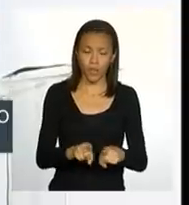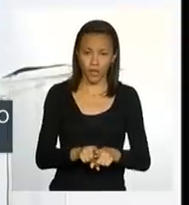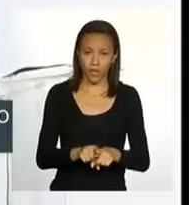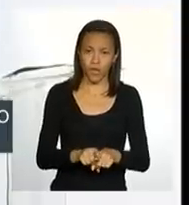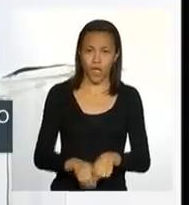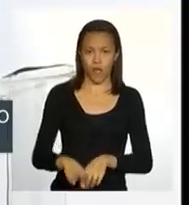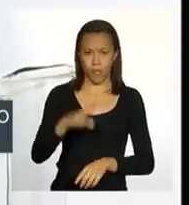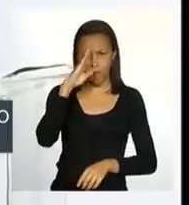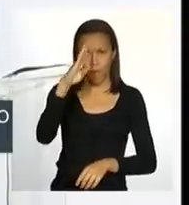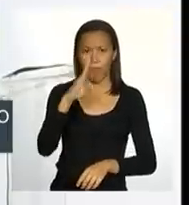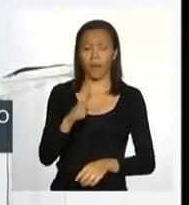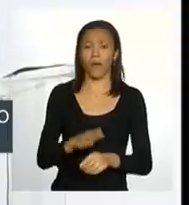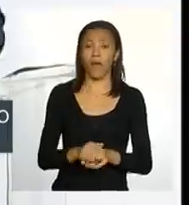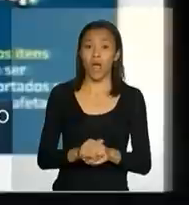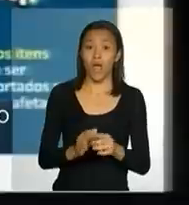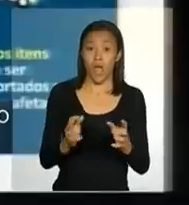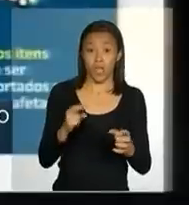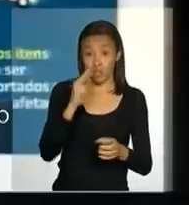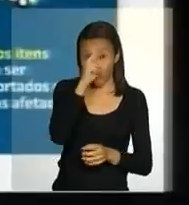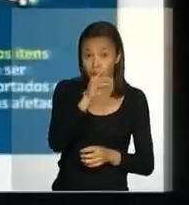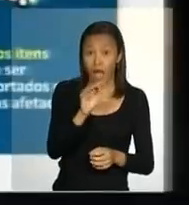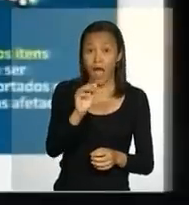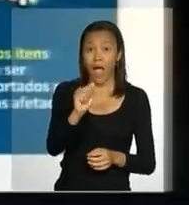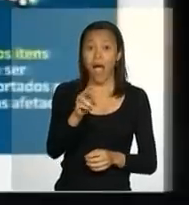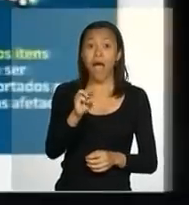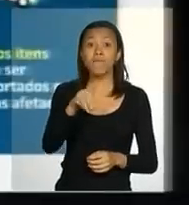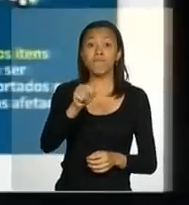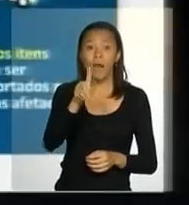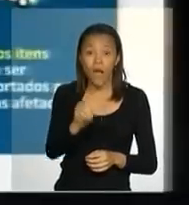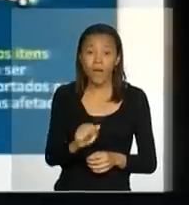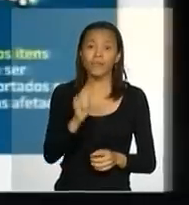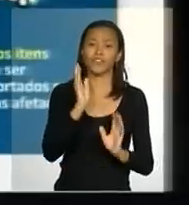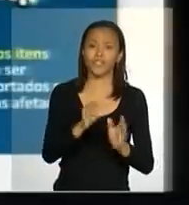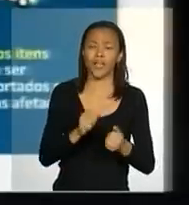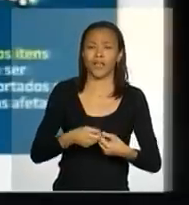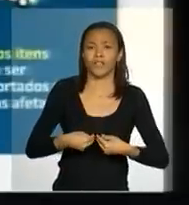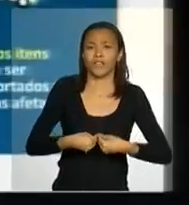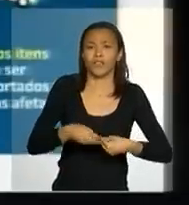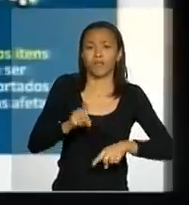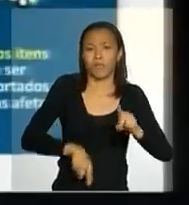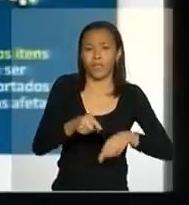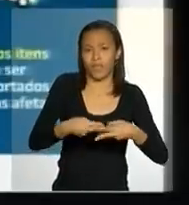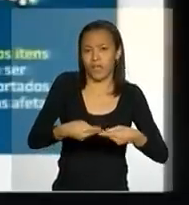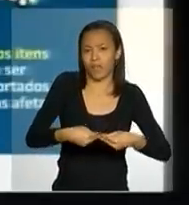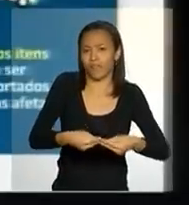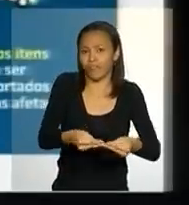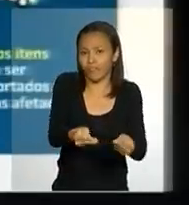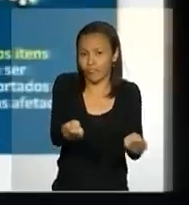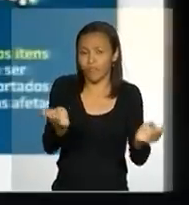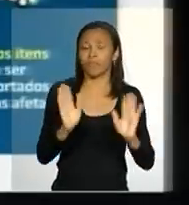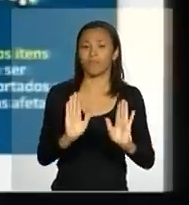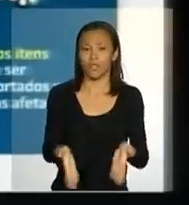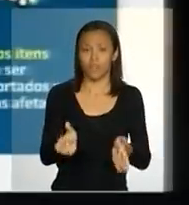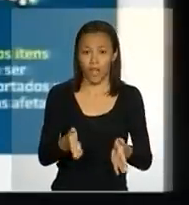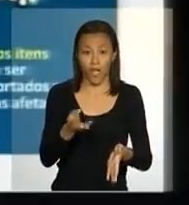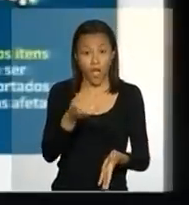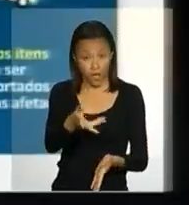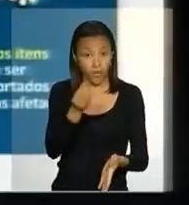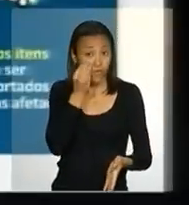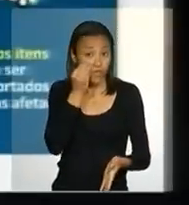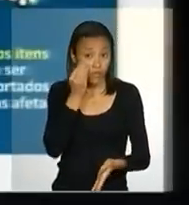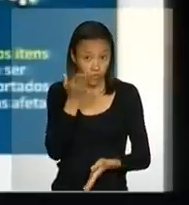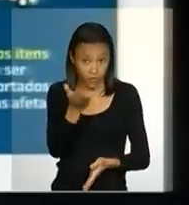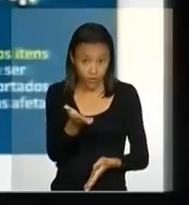prepararam a logística da distribuição desses equipamentos e desses materiais. Aqui, apenas